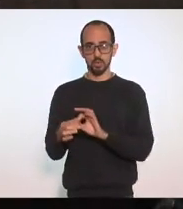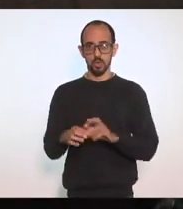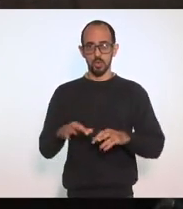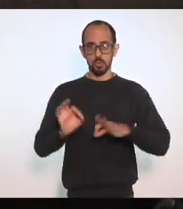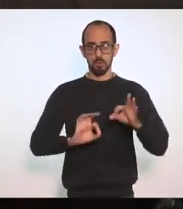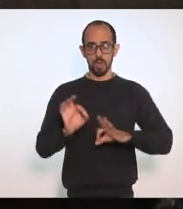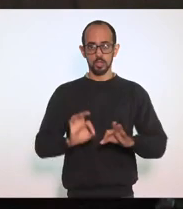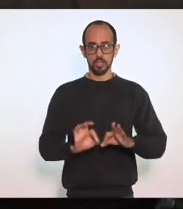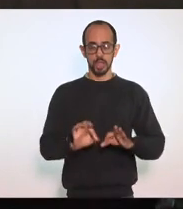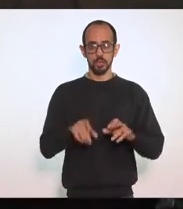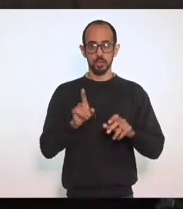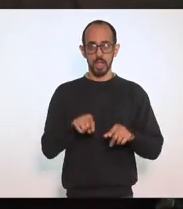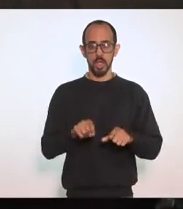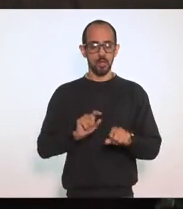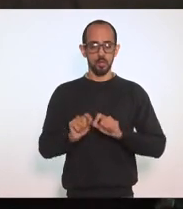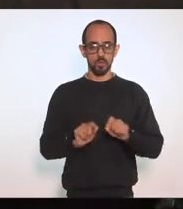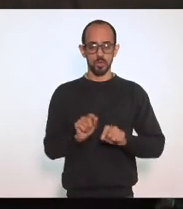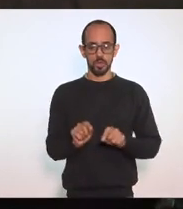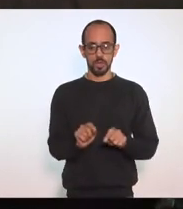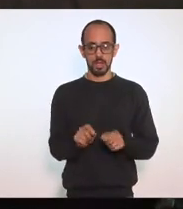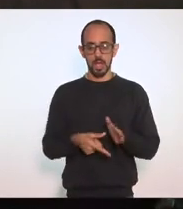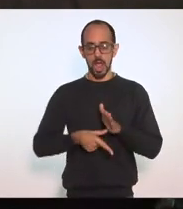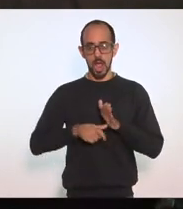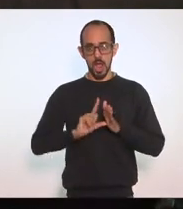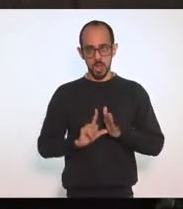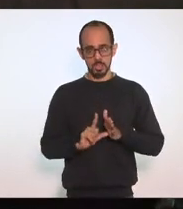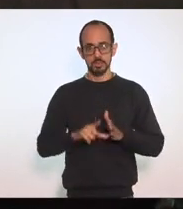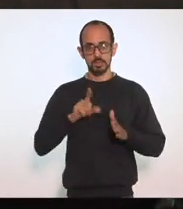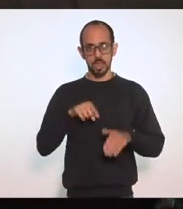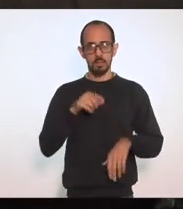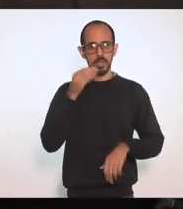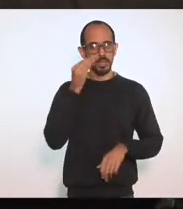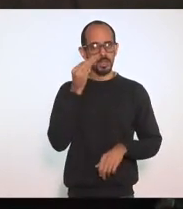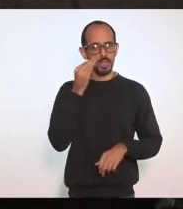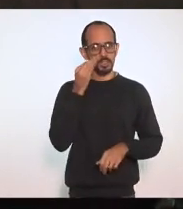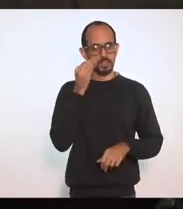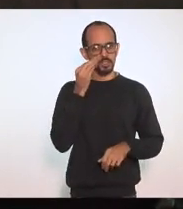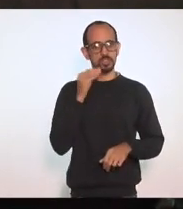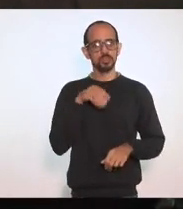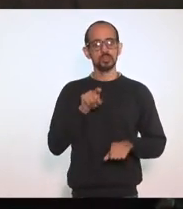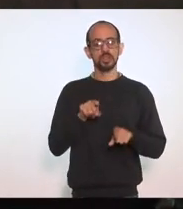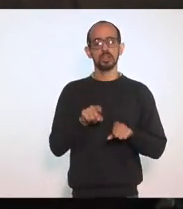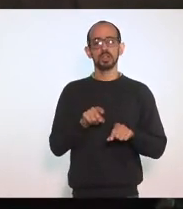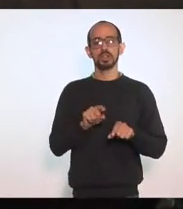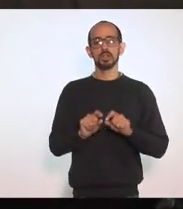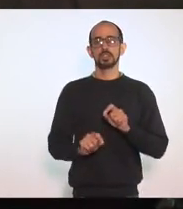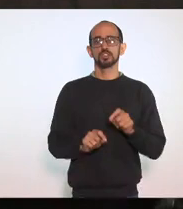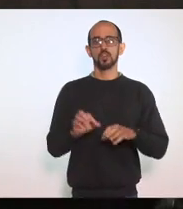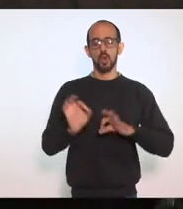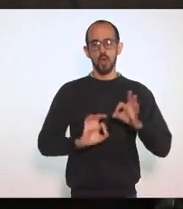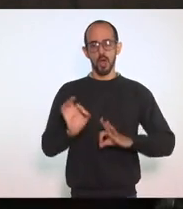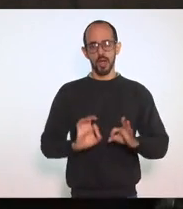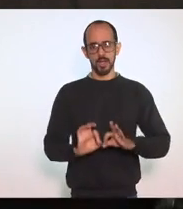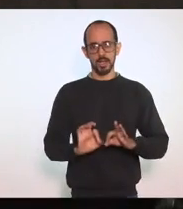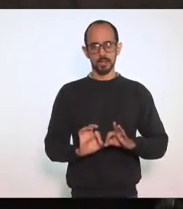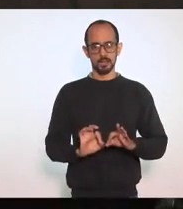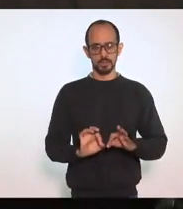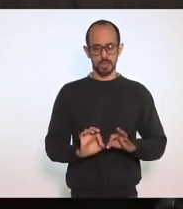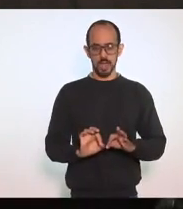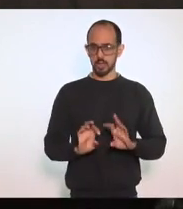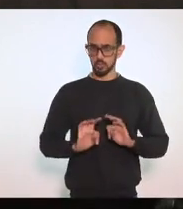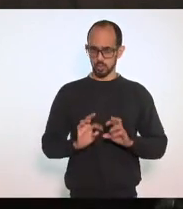É antes De mais nada Uma tentativa De Organizar A desordem